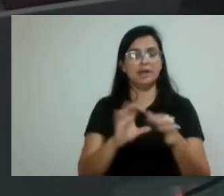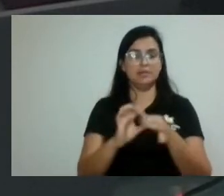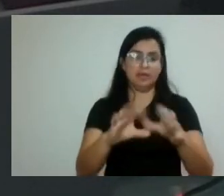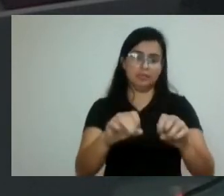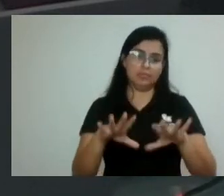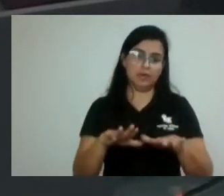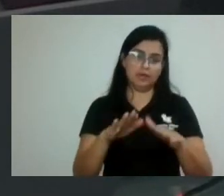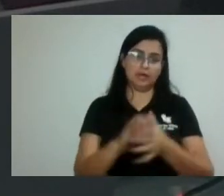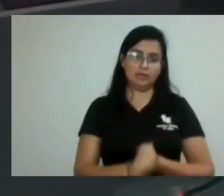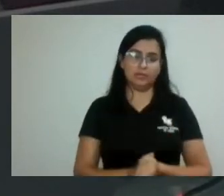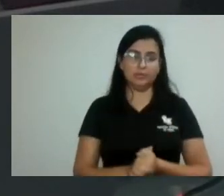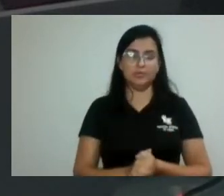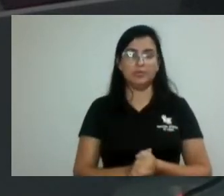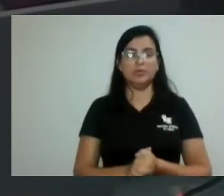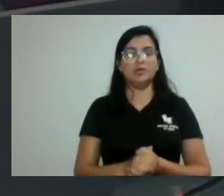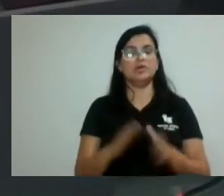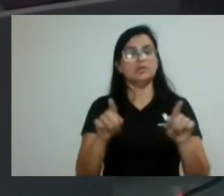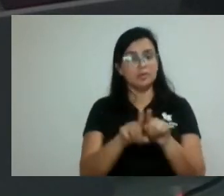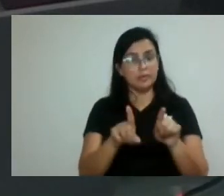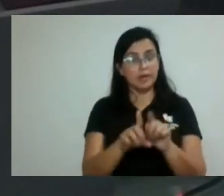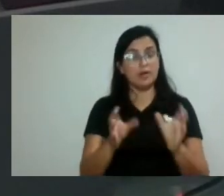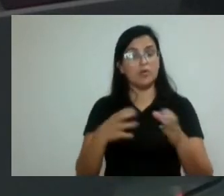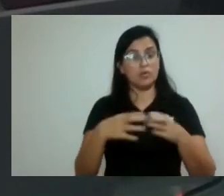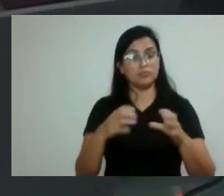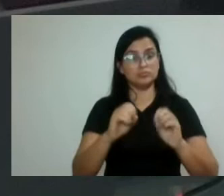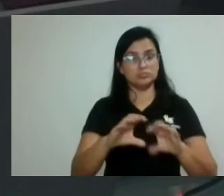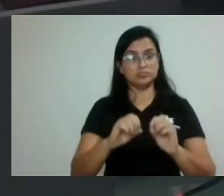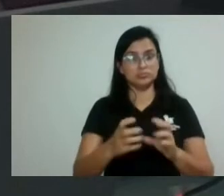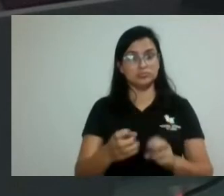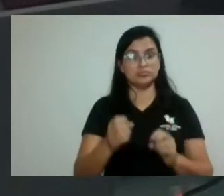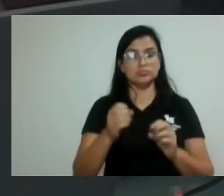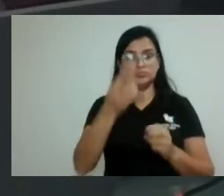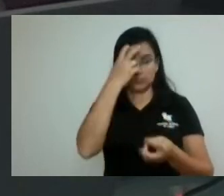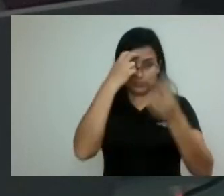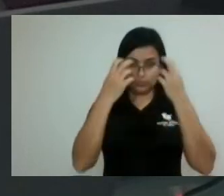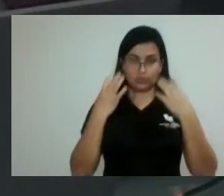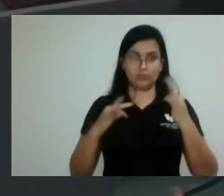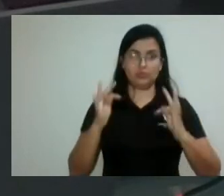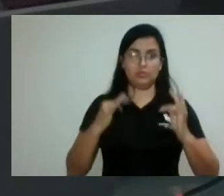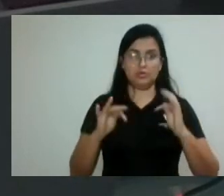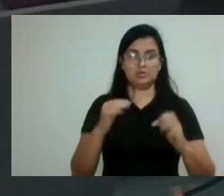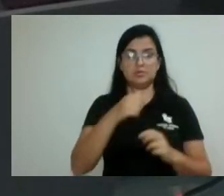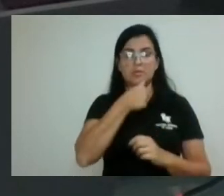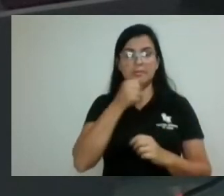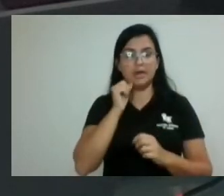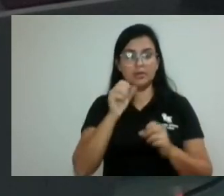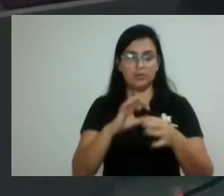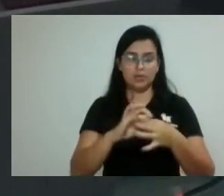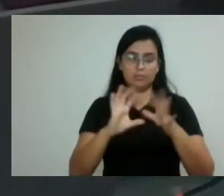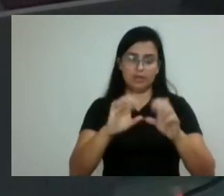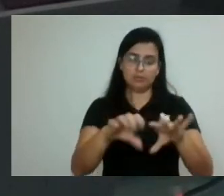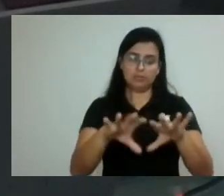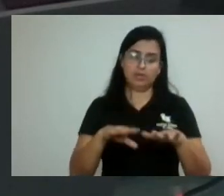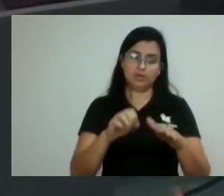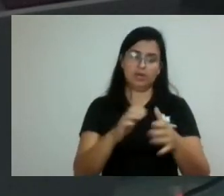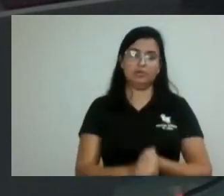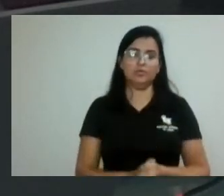comissão de educação, cultura e turismo, vereador Sargento Belo Casal, liberando para o plenário, onde manifestará seu voto. Segundo membro dessa comissão de educação,